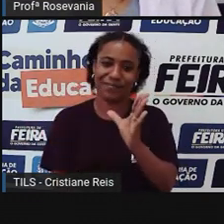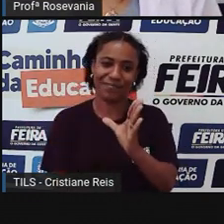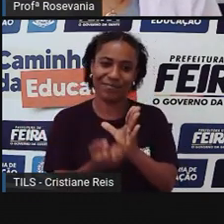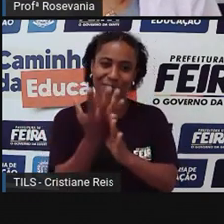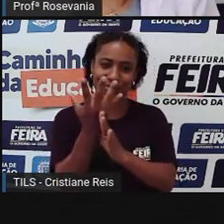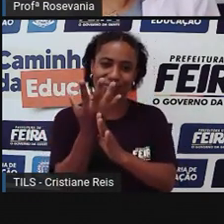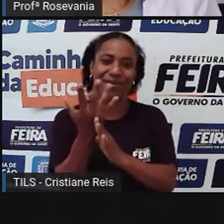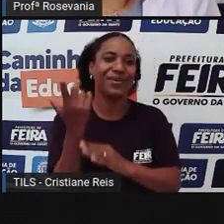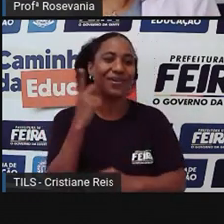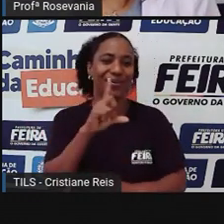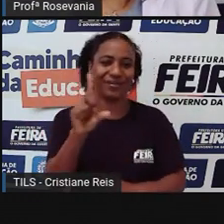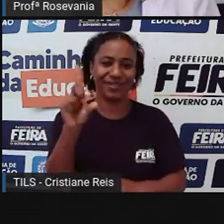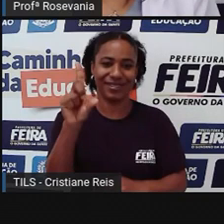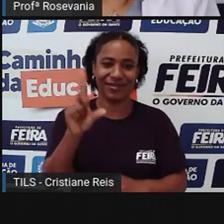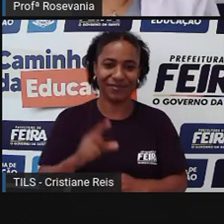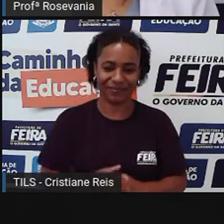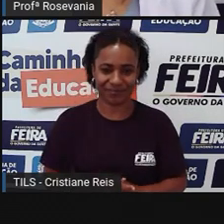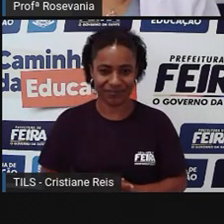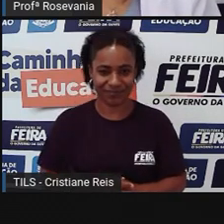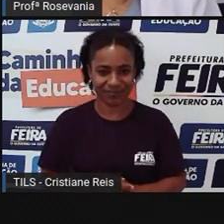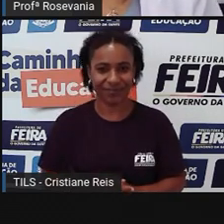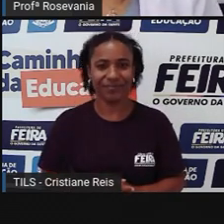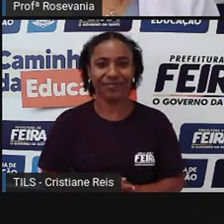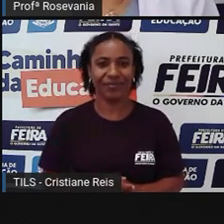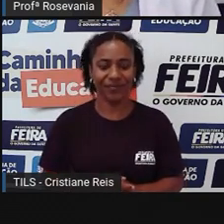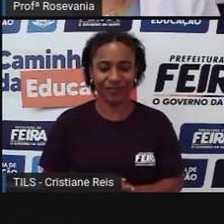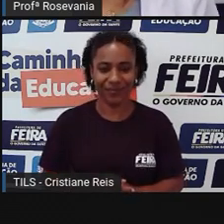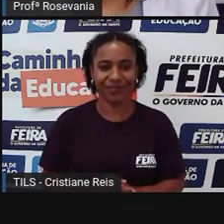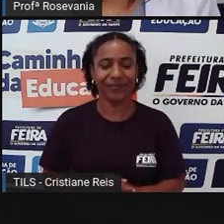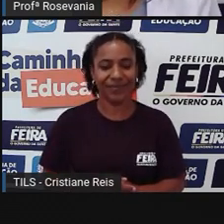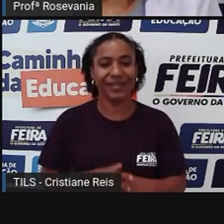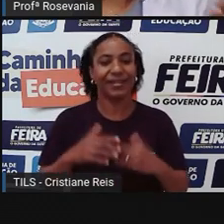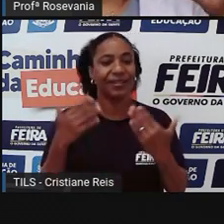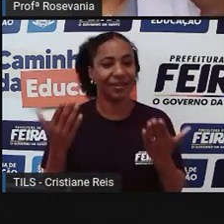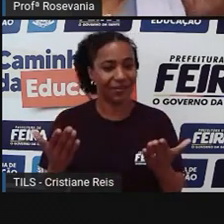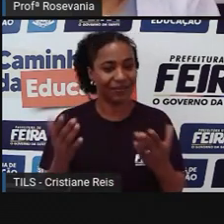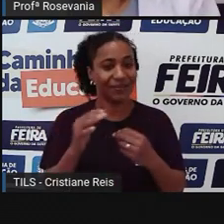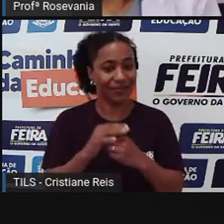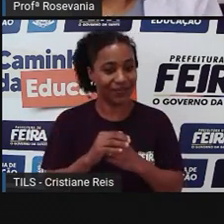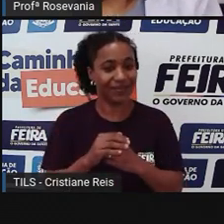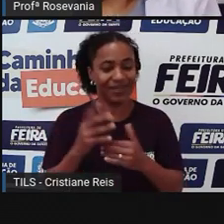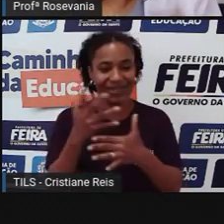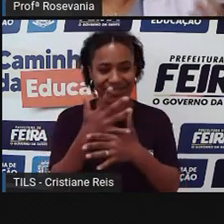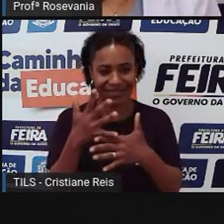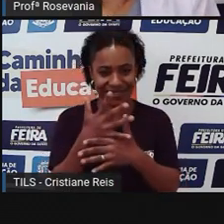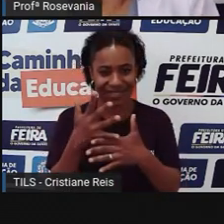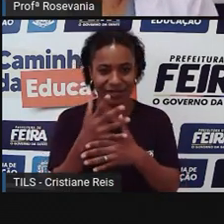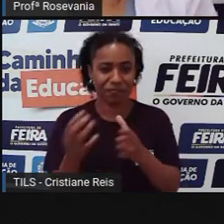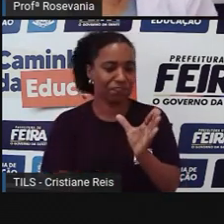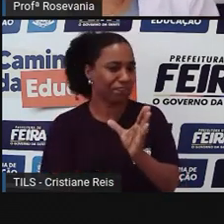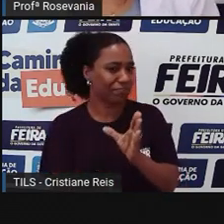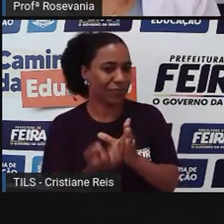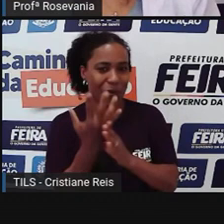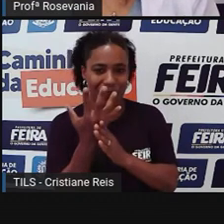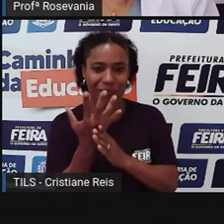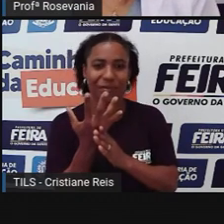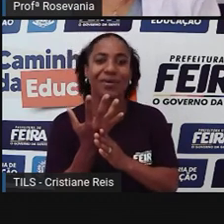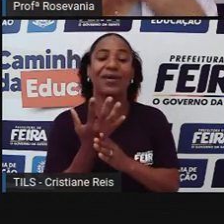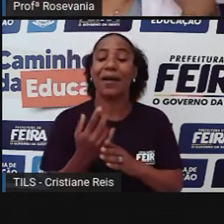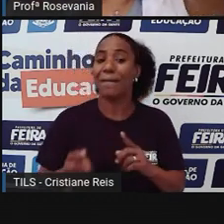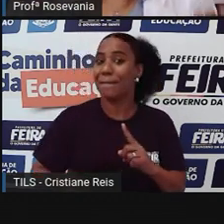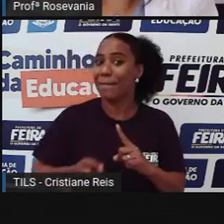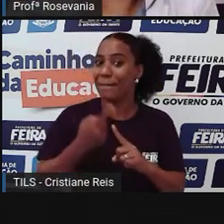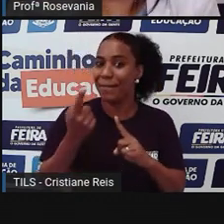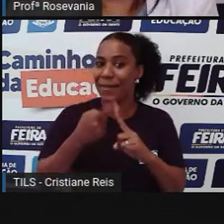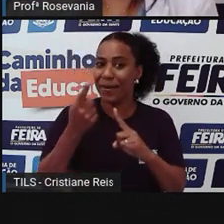A partir desse processo de implantação, juntou e formou, né, a primeira Câmara Municipal, né, que tinha lá, que